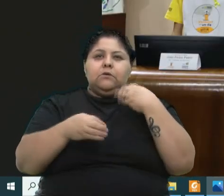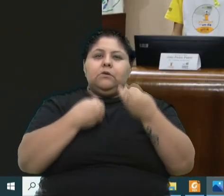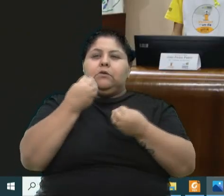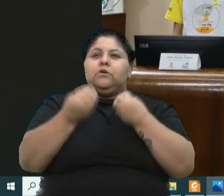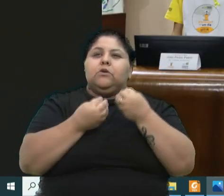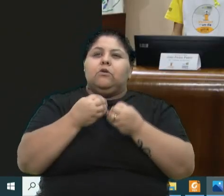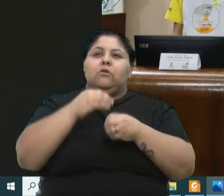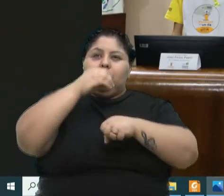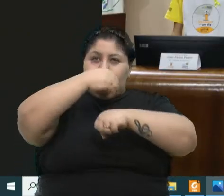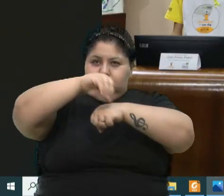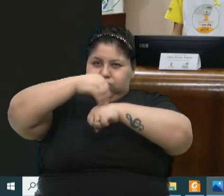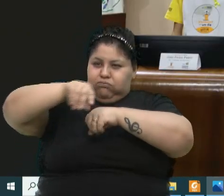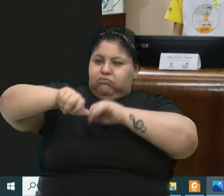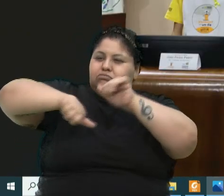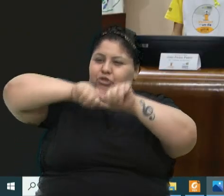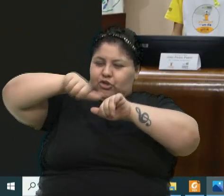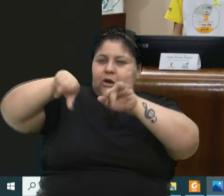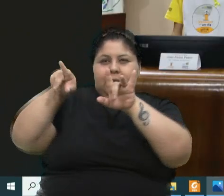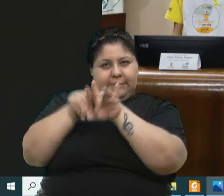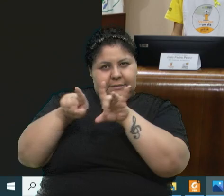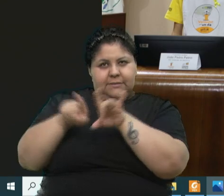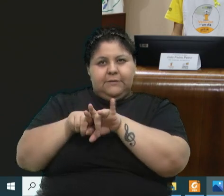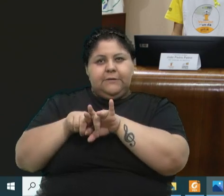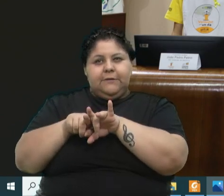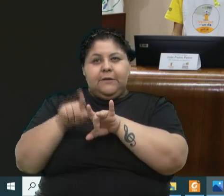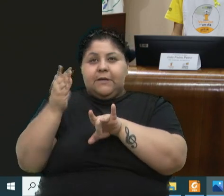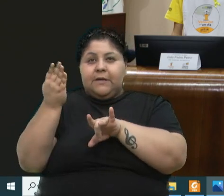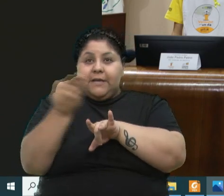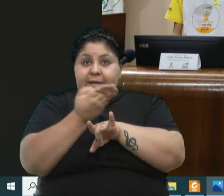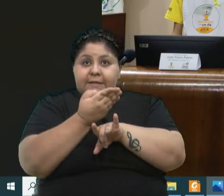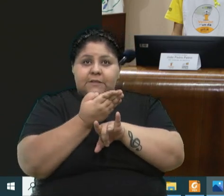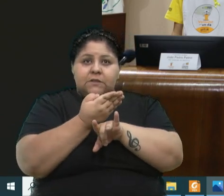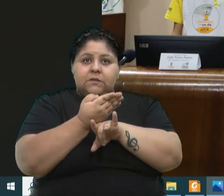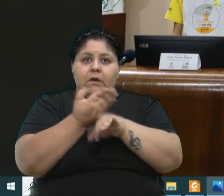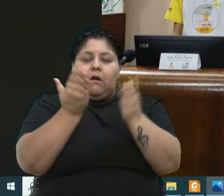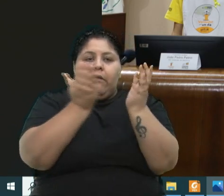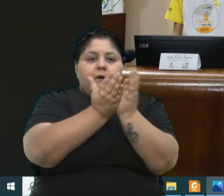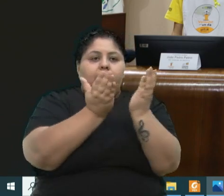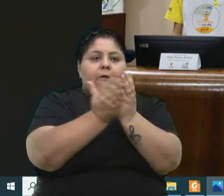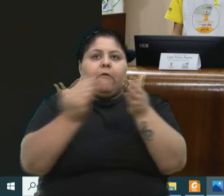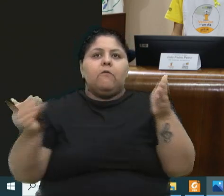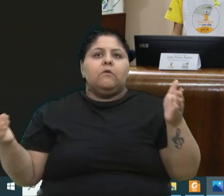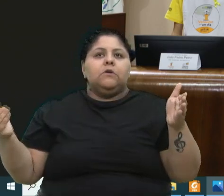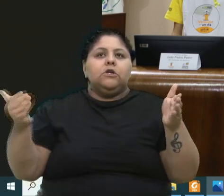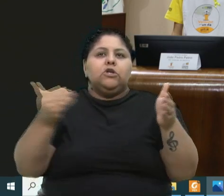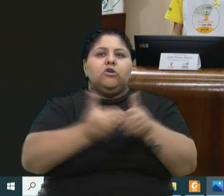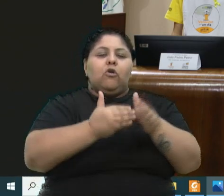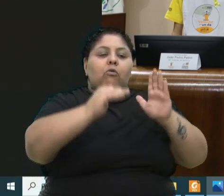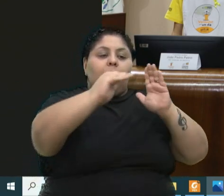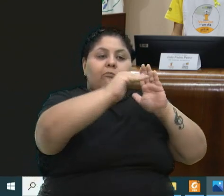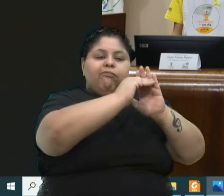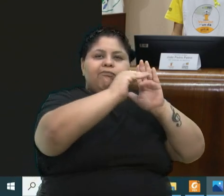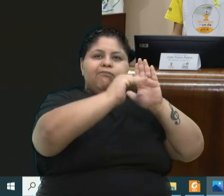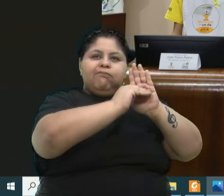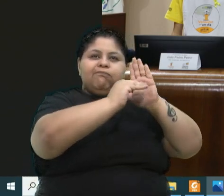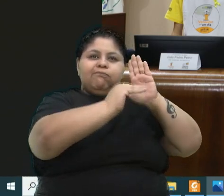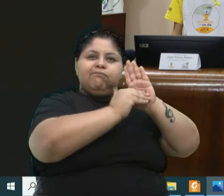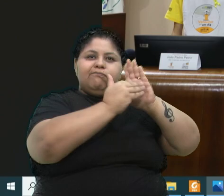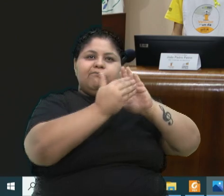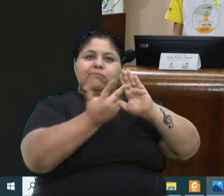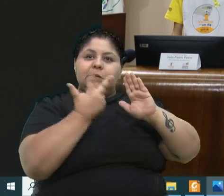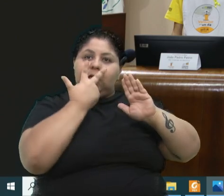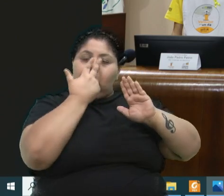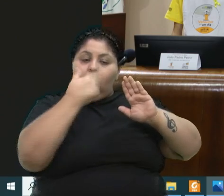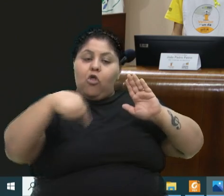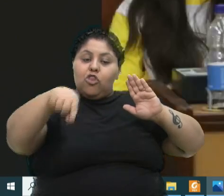algumas sugestões de modificações, e esses estudantes vieram ontem para o vereador por um dia com pauta, como nós temos aqui